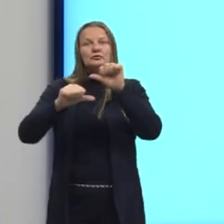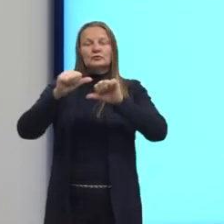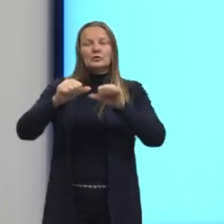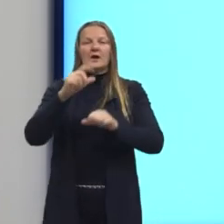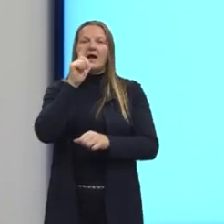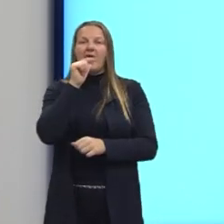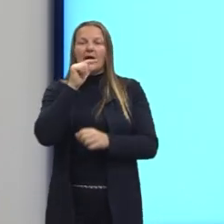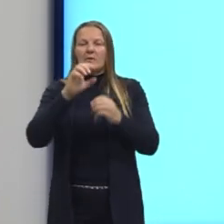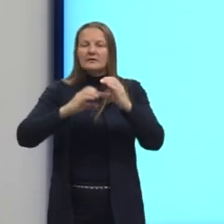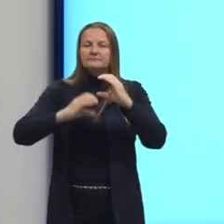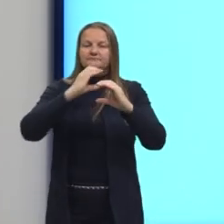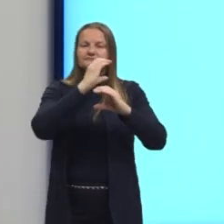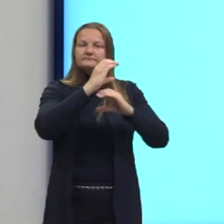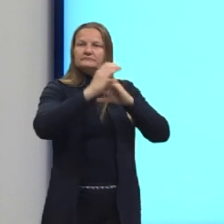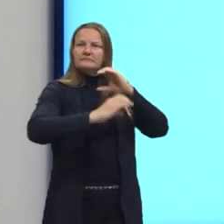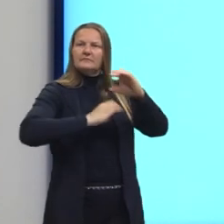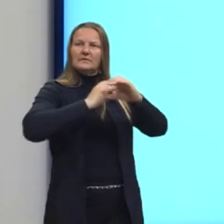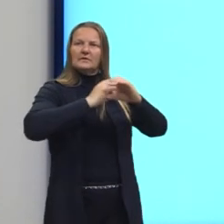que é o ciclo da água.